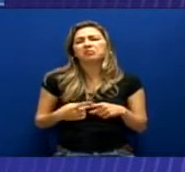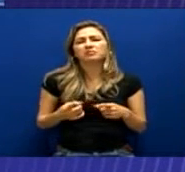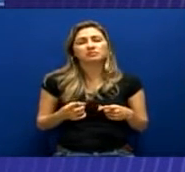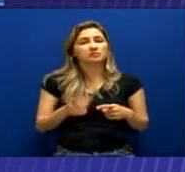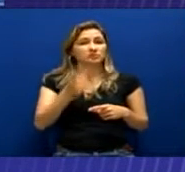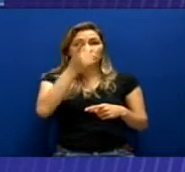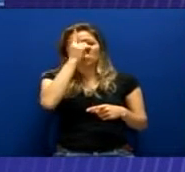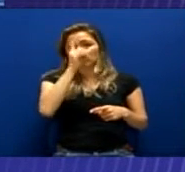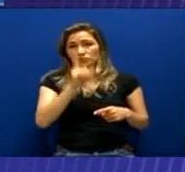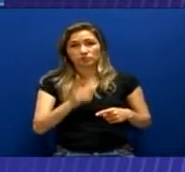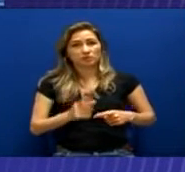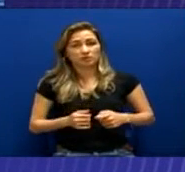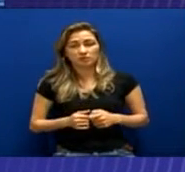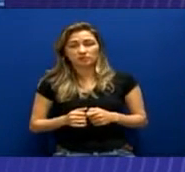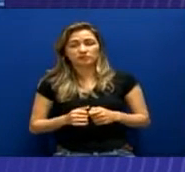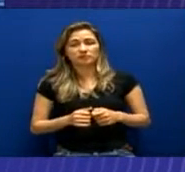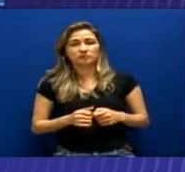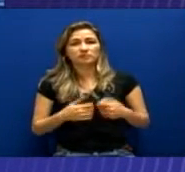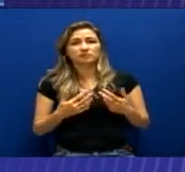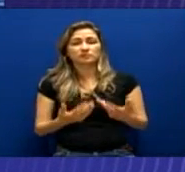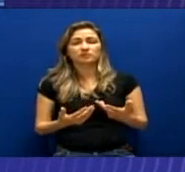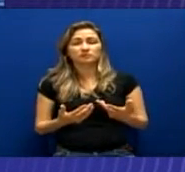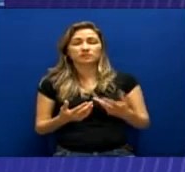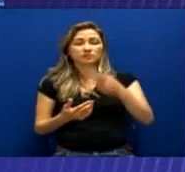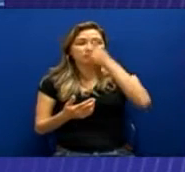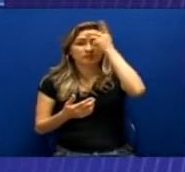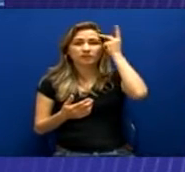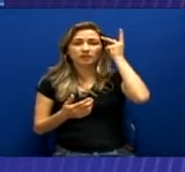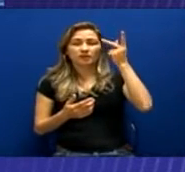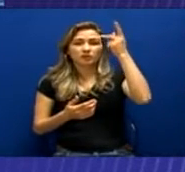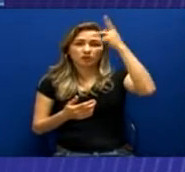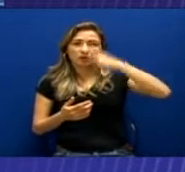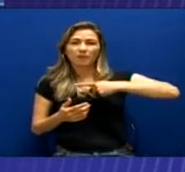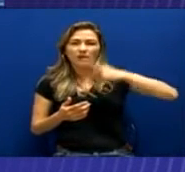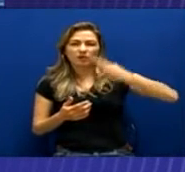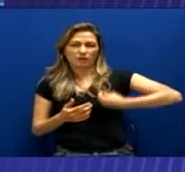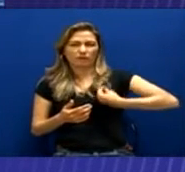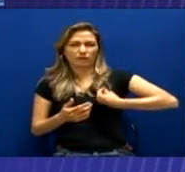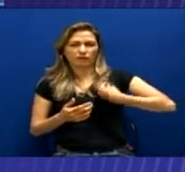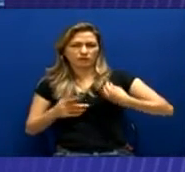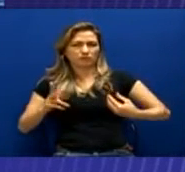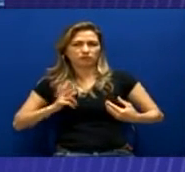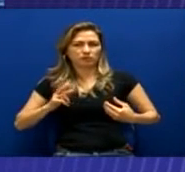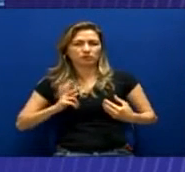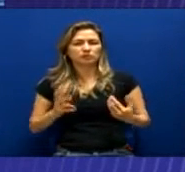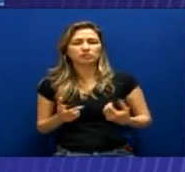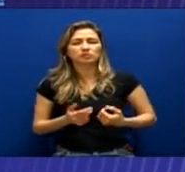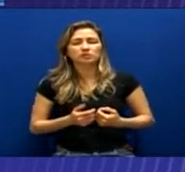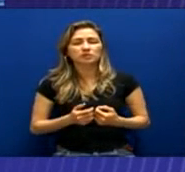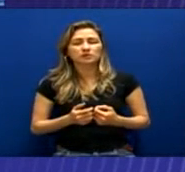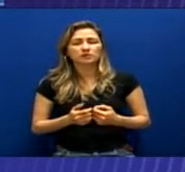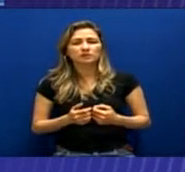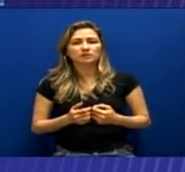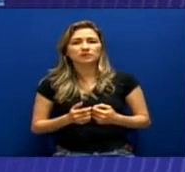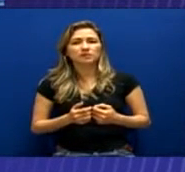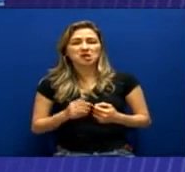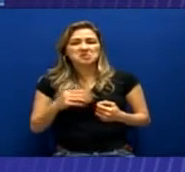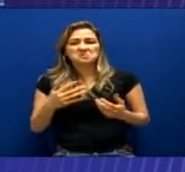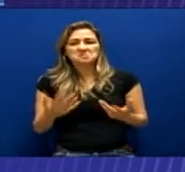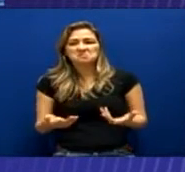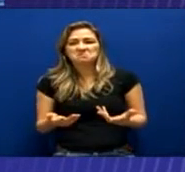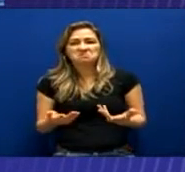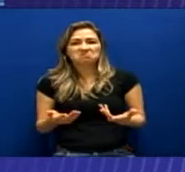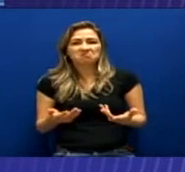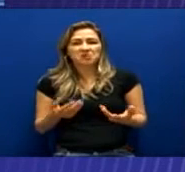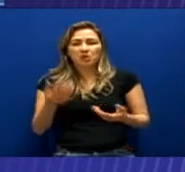tem resultado em cuidados constantes das vítimas em suas vidas pessoais e com colaboração e esquemas que fazem contra as